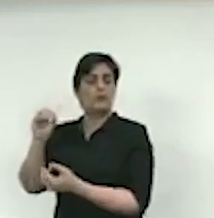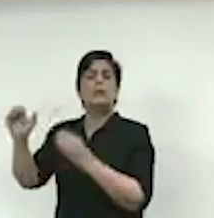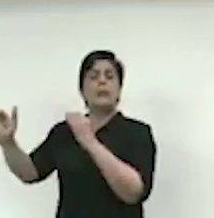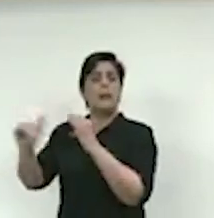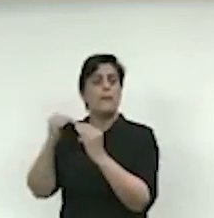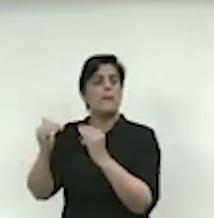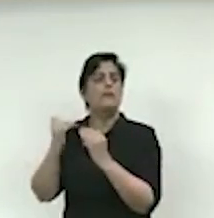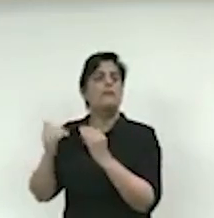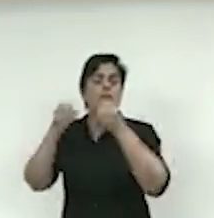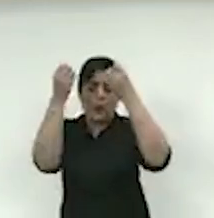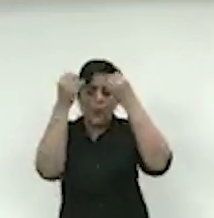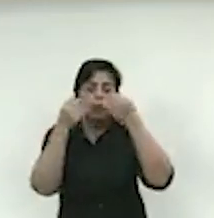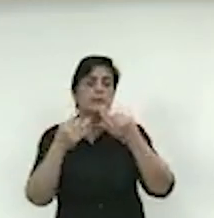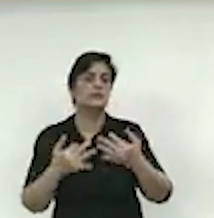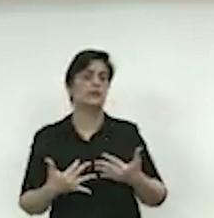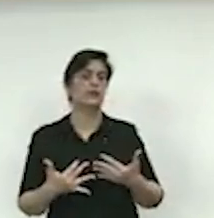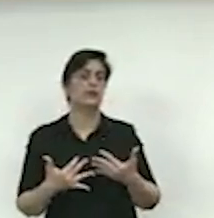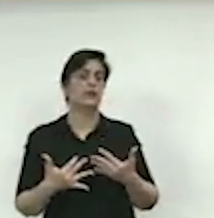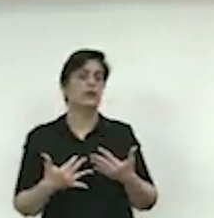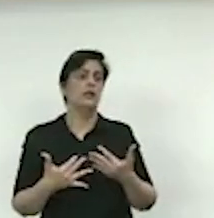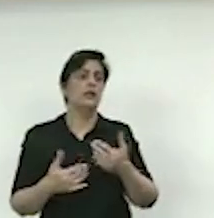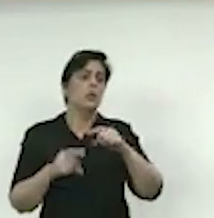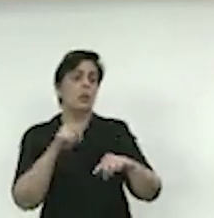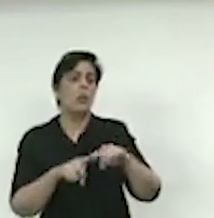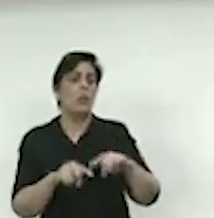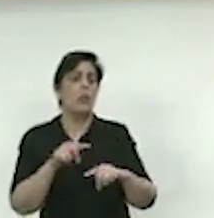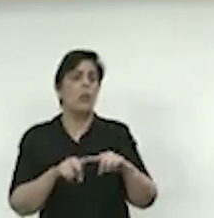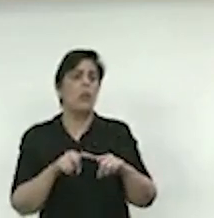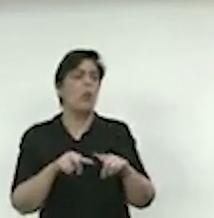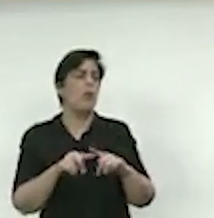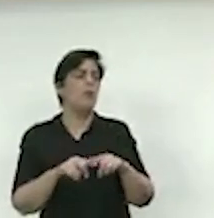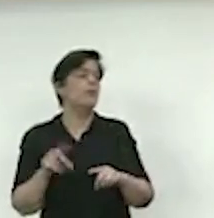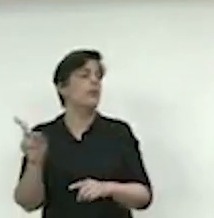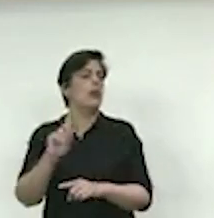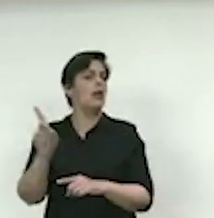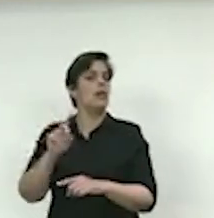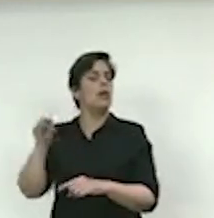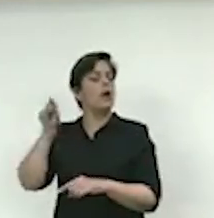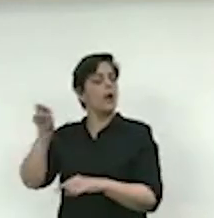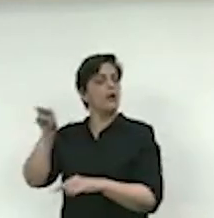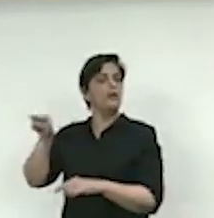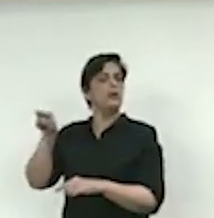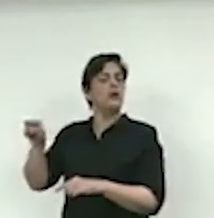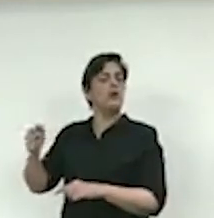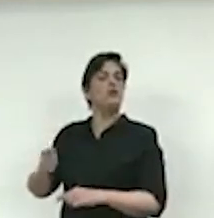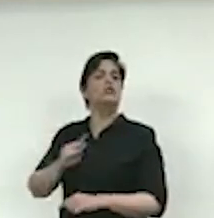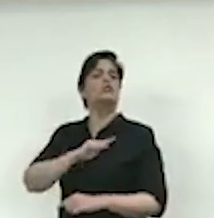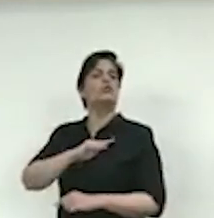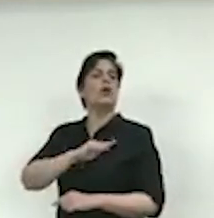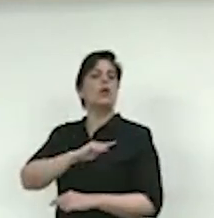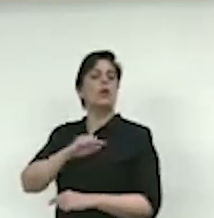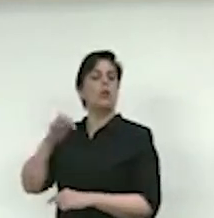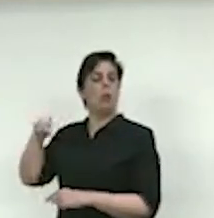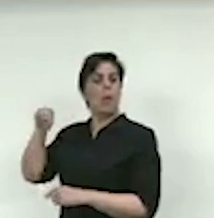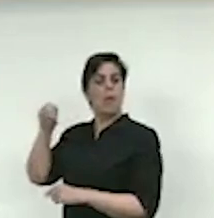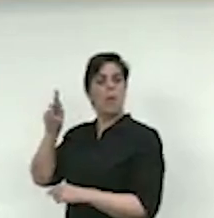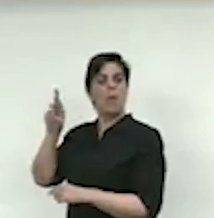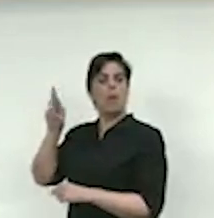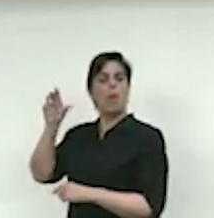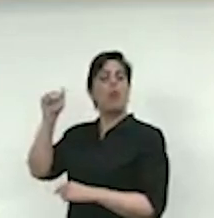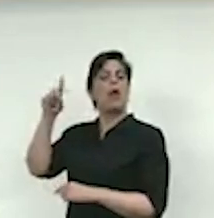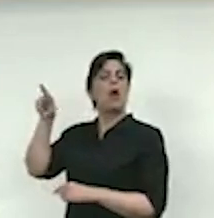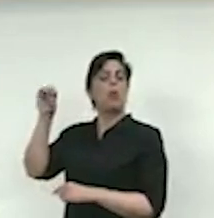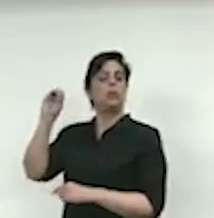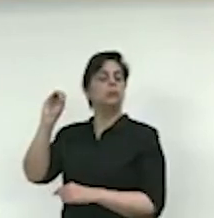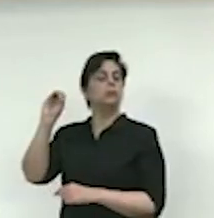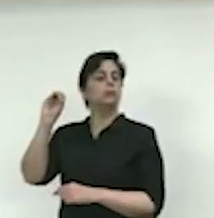este equipamento público não pertence ao atual genro do ex-prefeito Morão. Então, a gente faz um requerimento ao Procurador